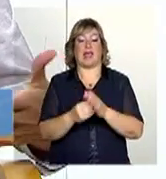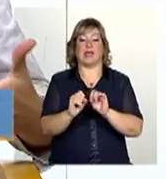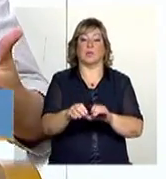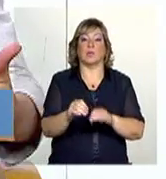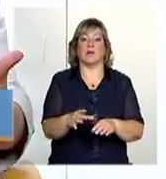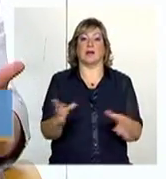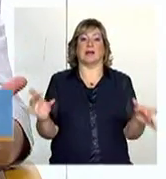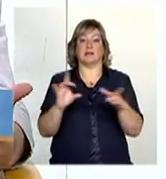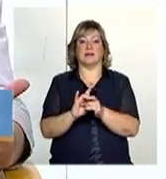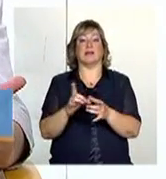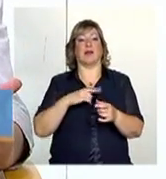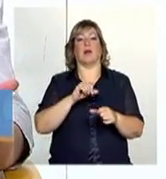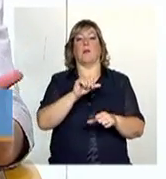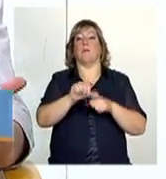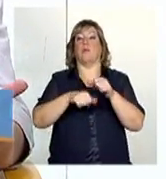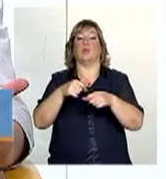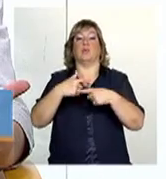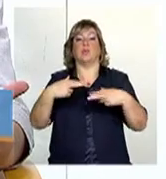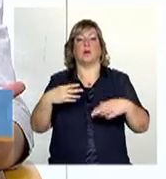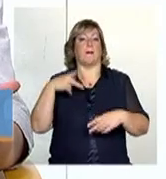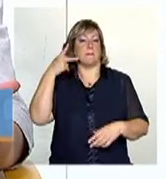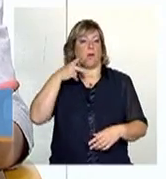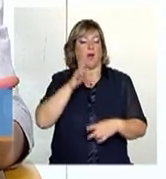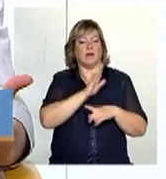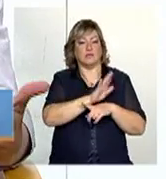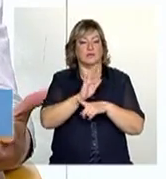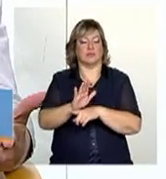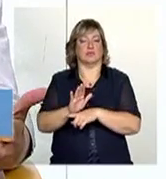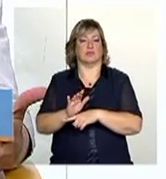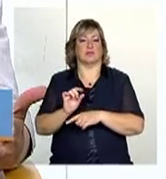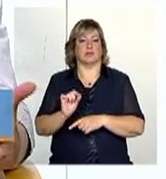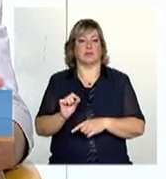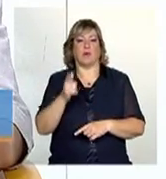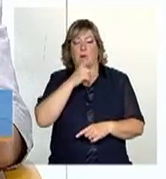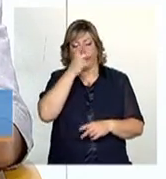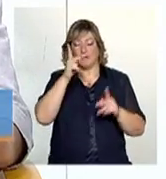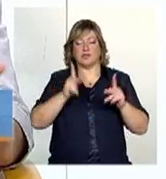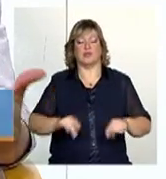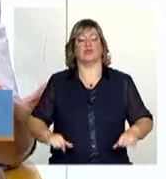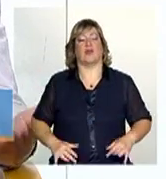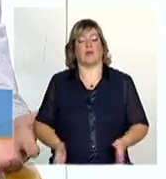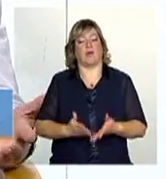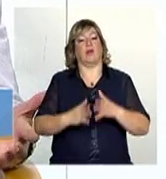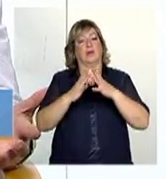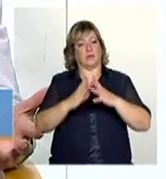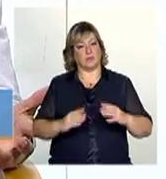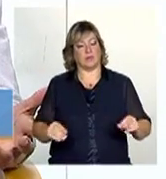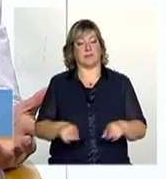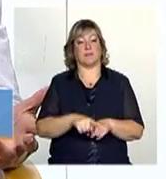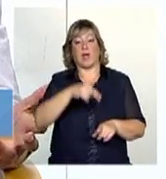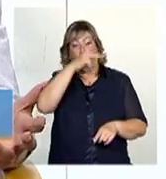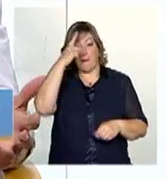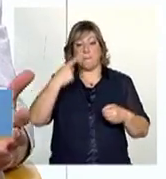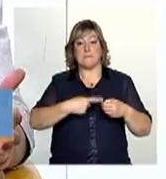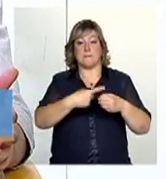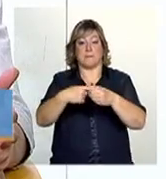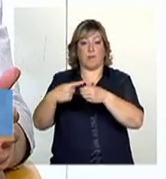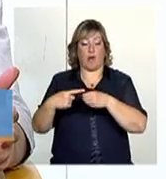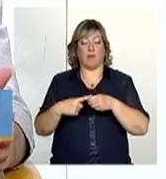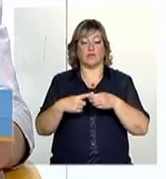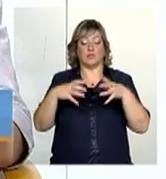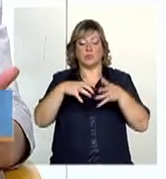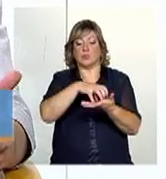convergindo as políticas para, enfim, para a população de baixa renda, também para povos e comunidades tradicionais.